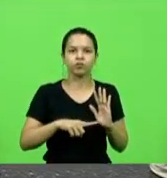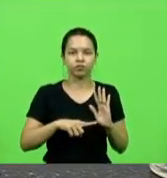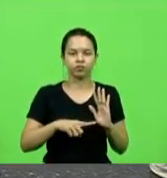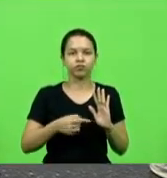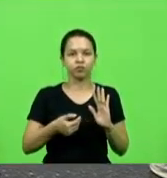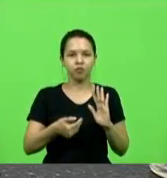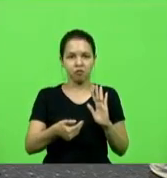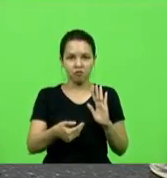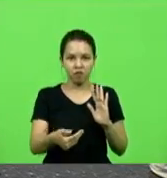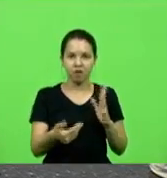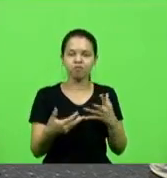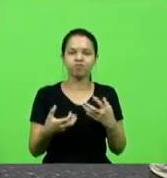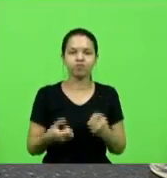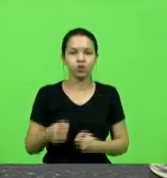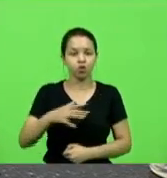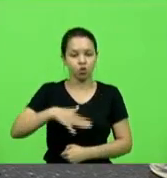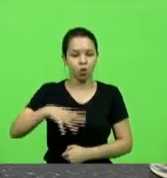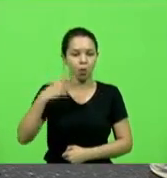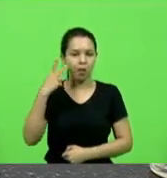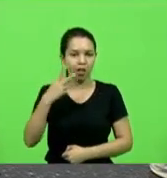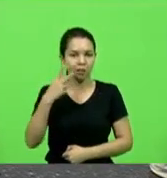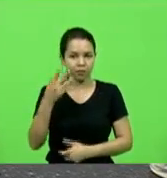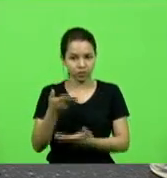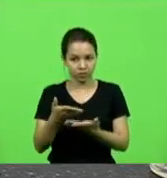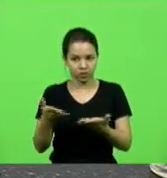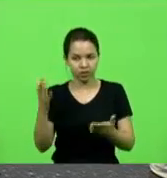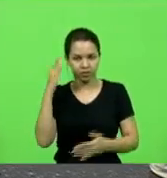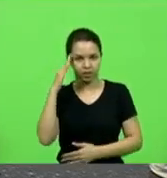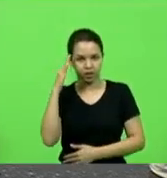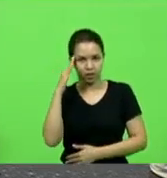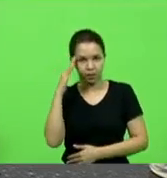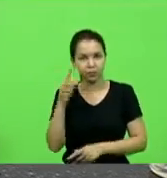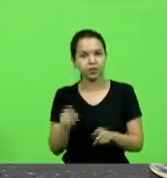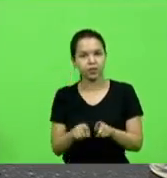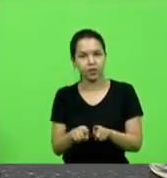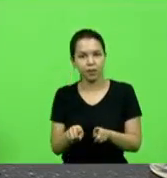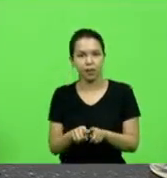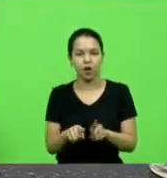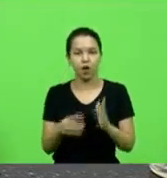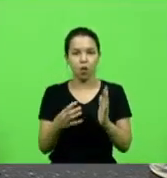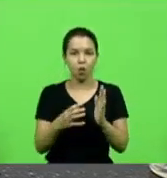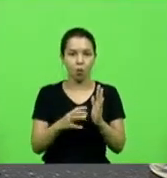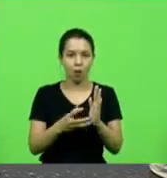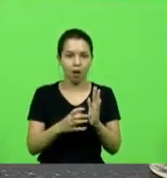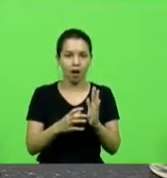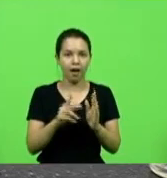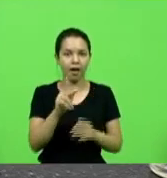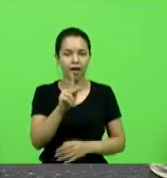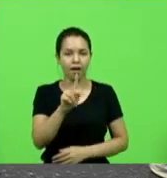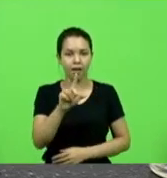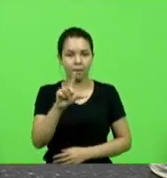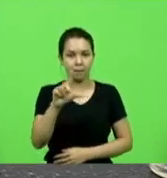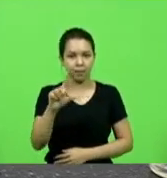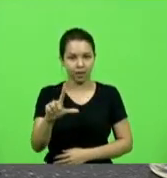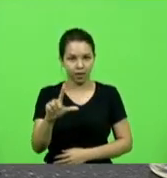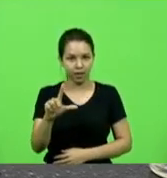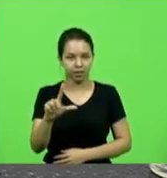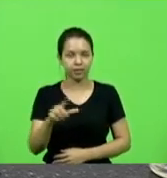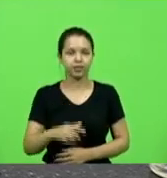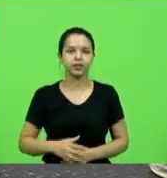esse entendimento assim como a bancada do PL também deputado Maurício